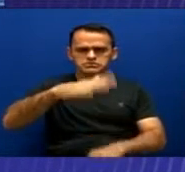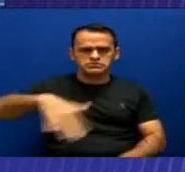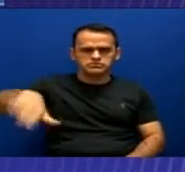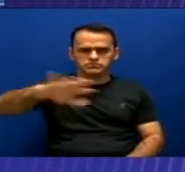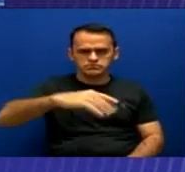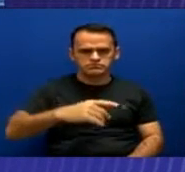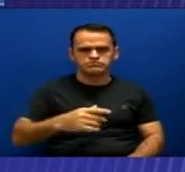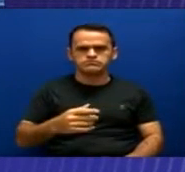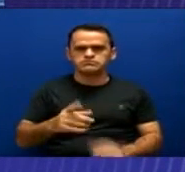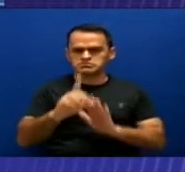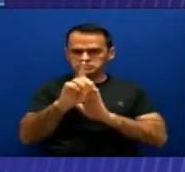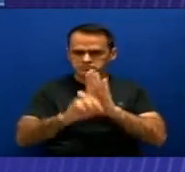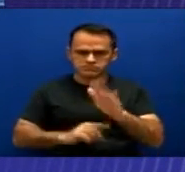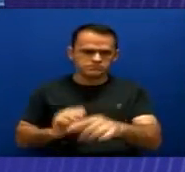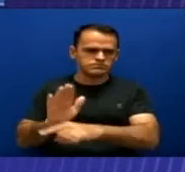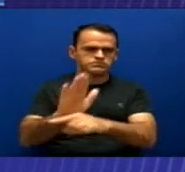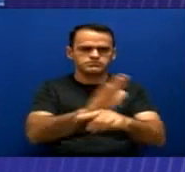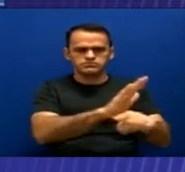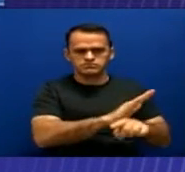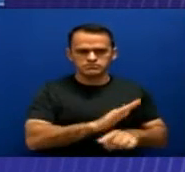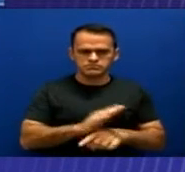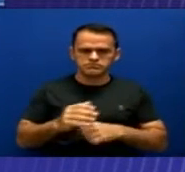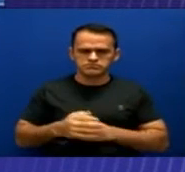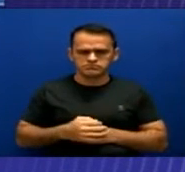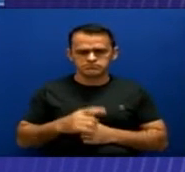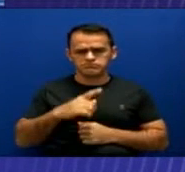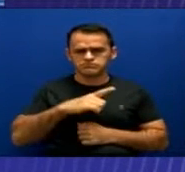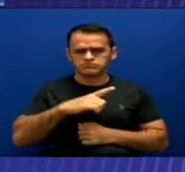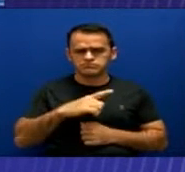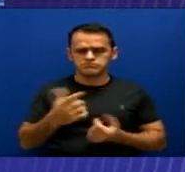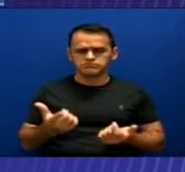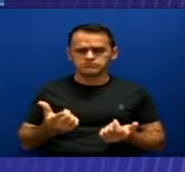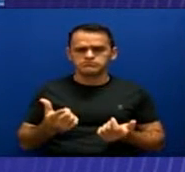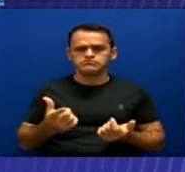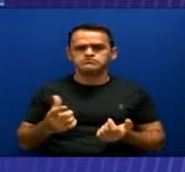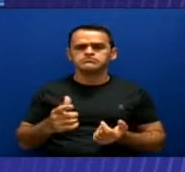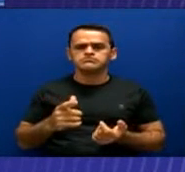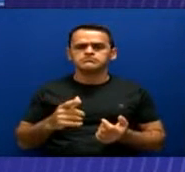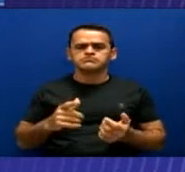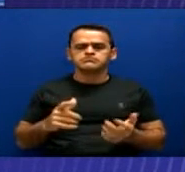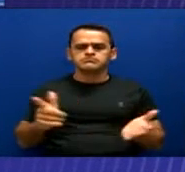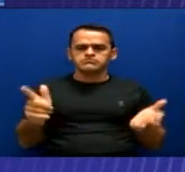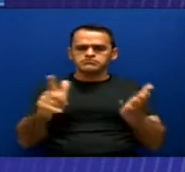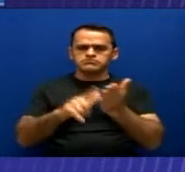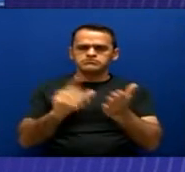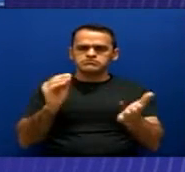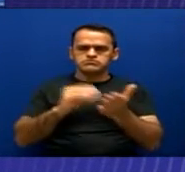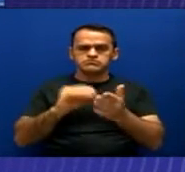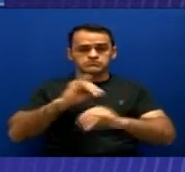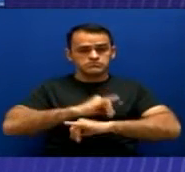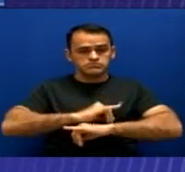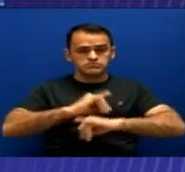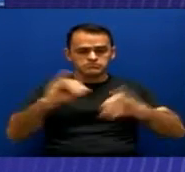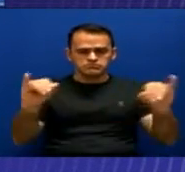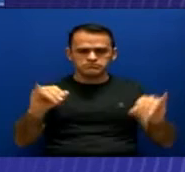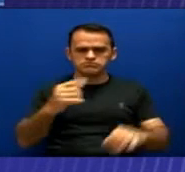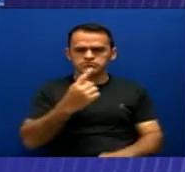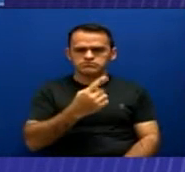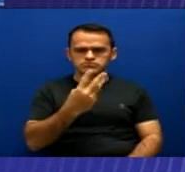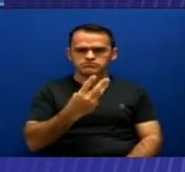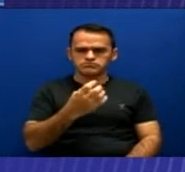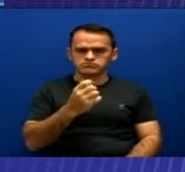defesa das vítimas e comprovação deste crime, publicou em um de seus canais que no Brasil haviam constatado 123